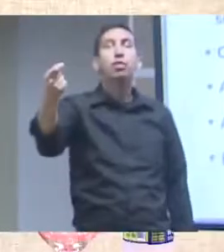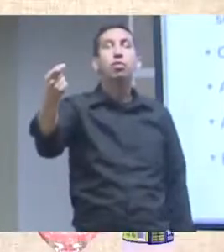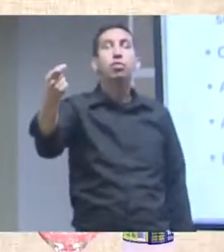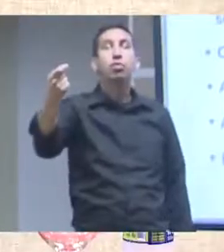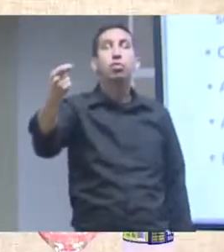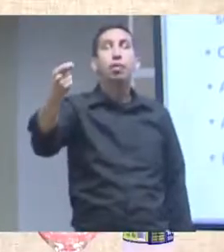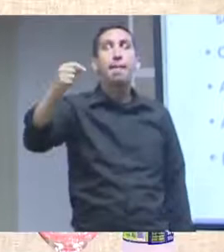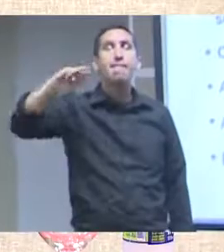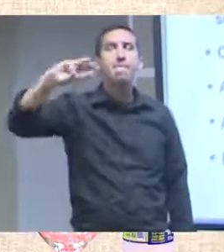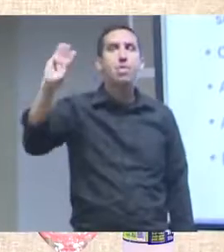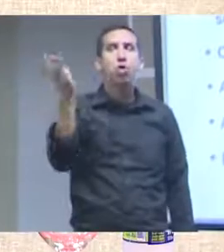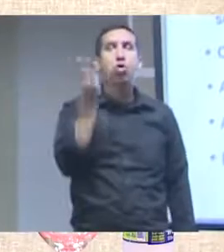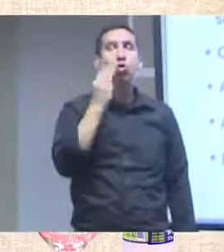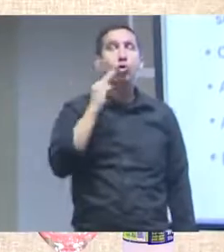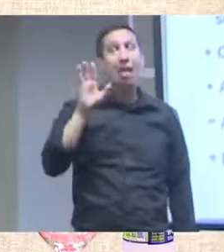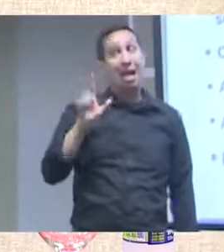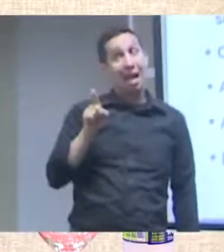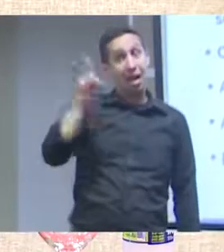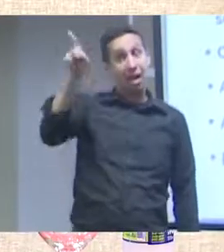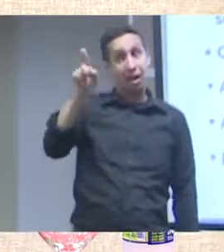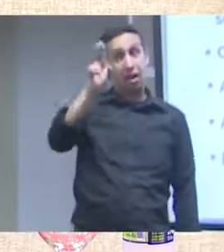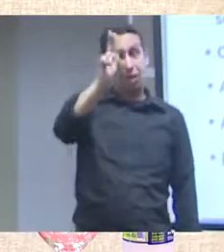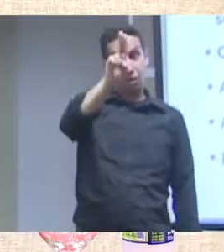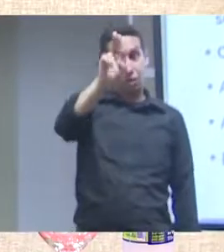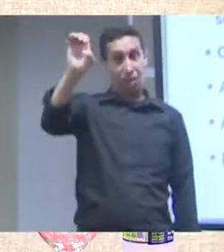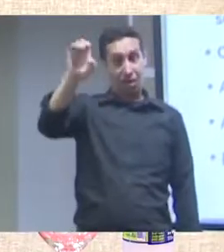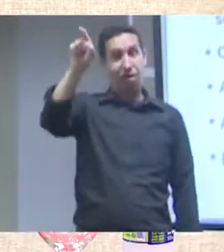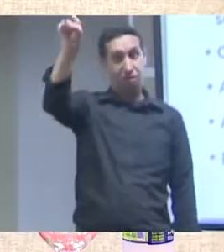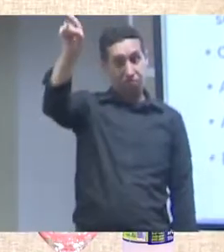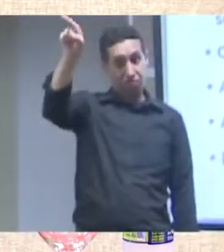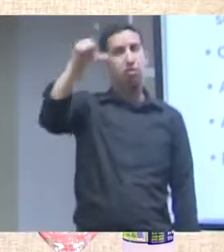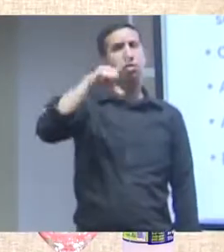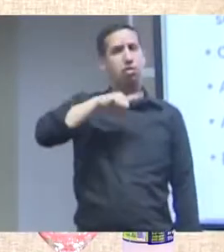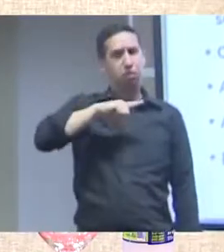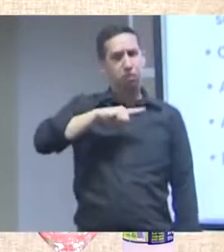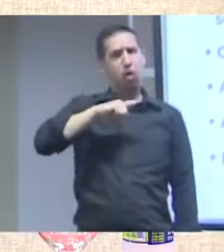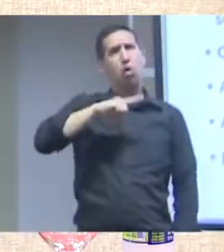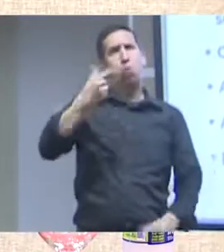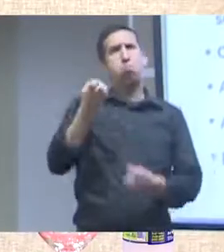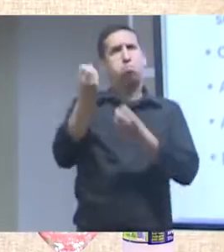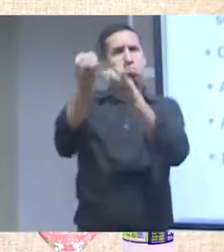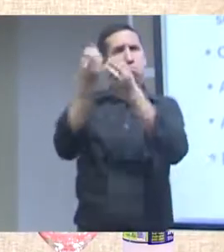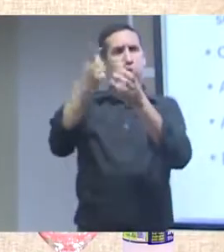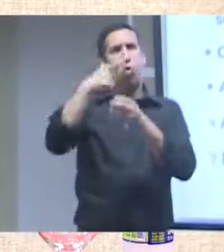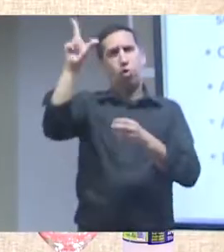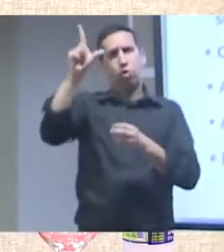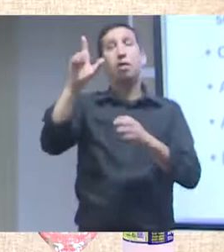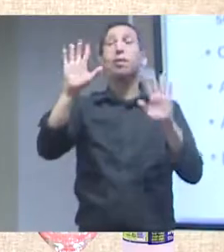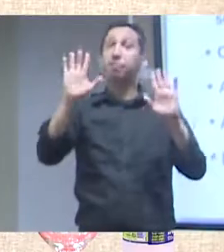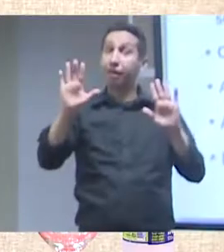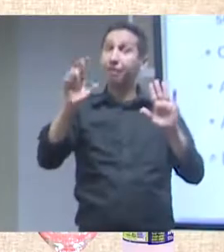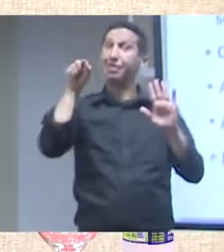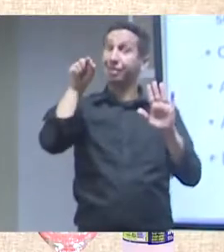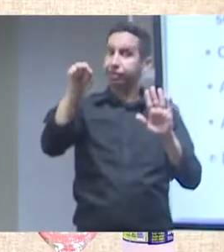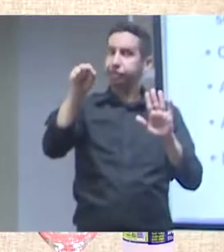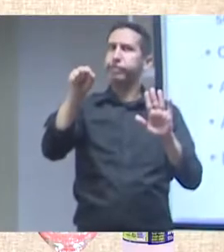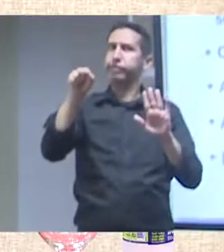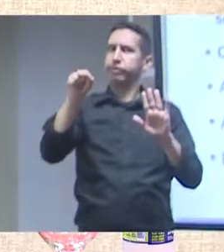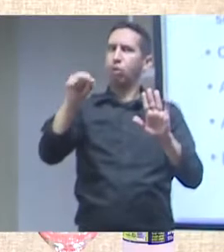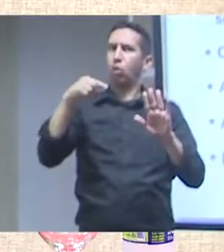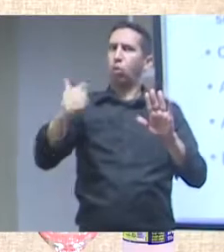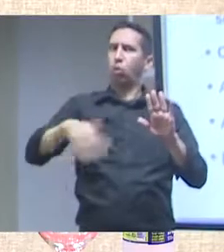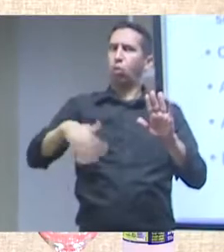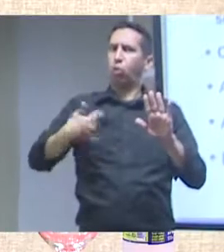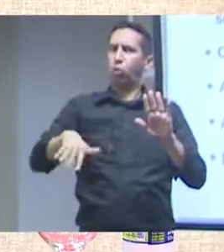talvez o pessoal dos dados tenha outras informações, mas esse é um volume muito grande. E por que essa é uma